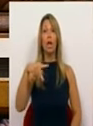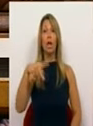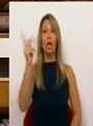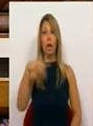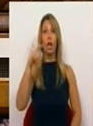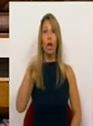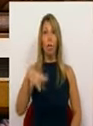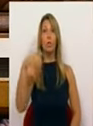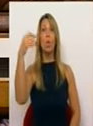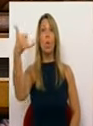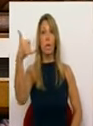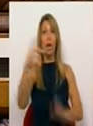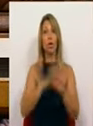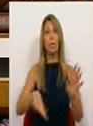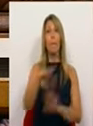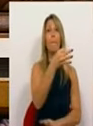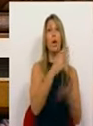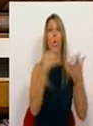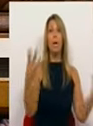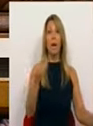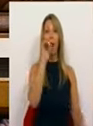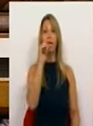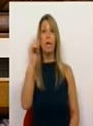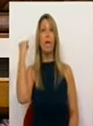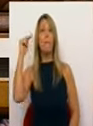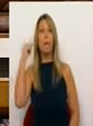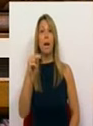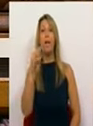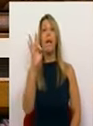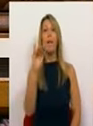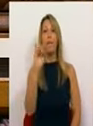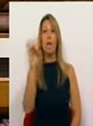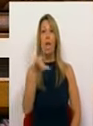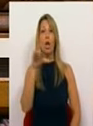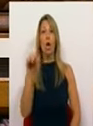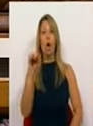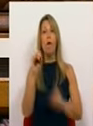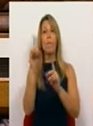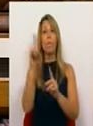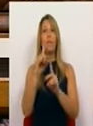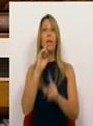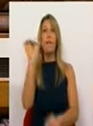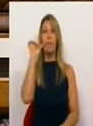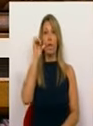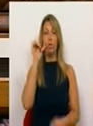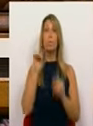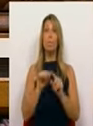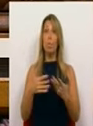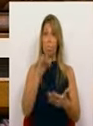três concelhos, Pedrógão Grande, Castanheira de Pera e Figueiró dos Vinhos. Estas mortes sabemos hoje,